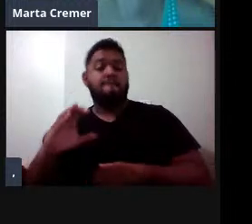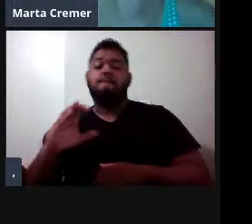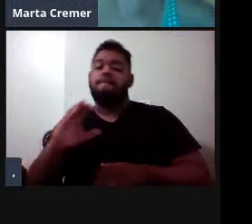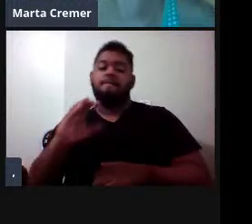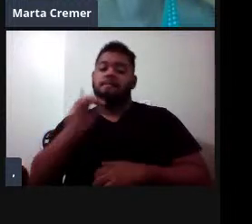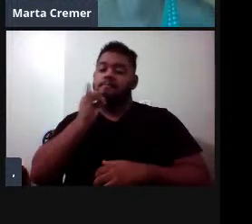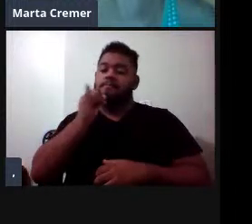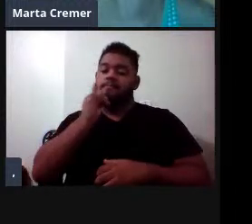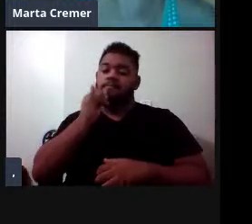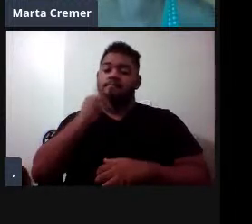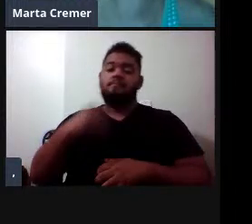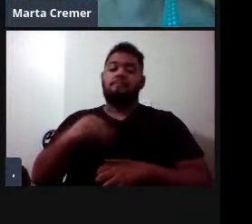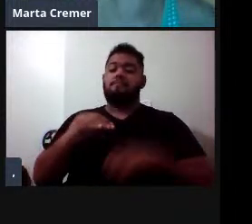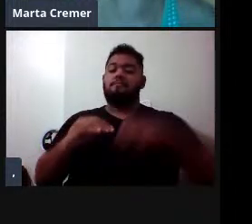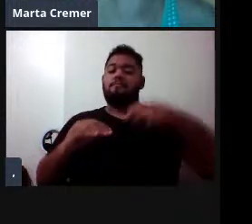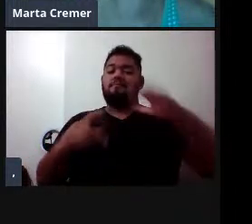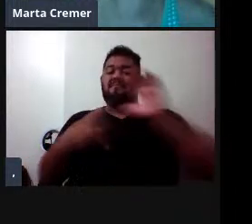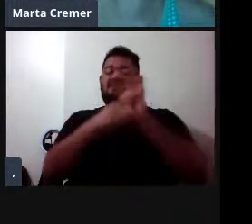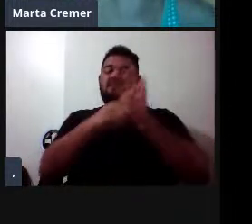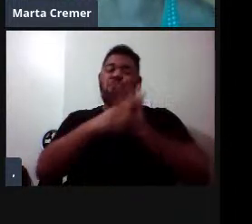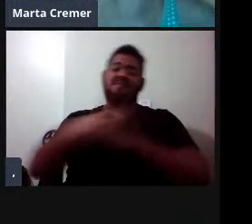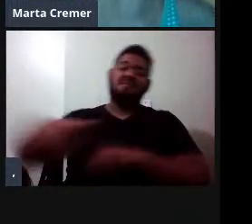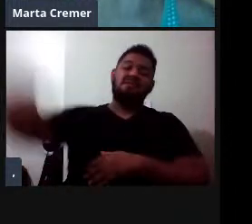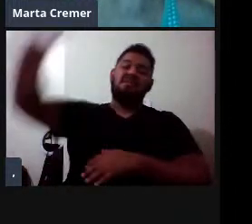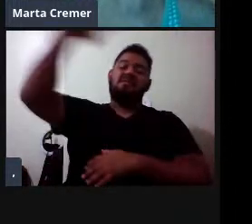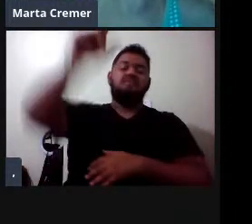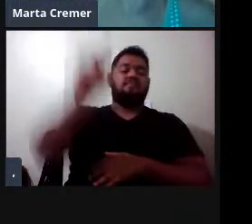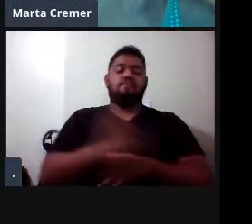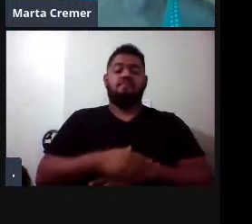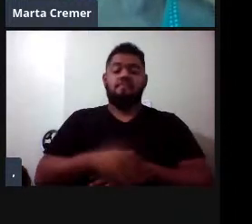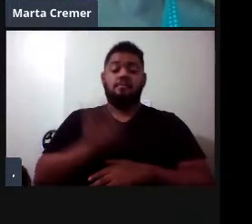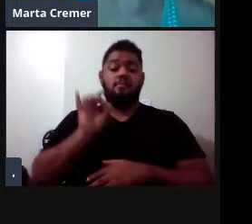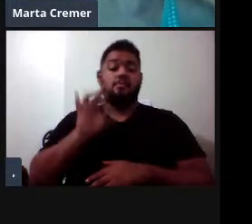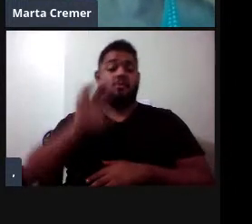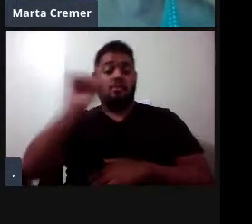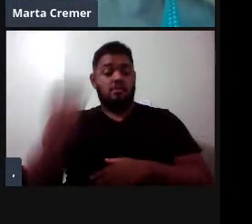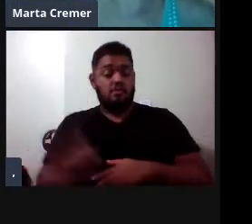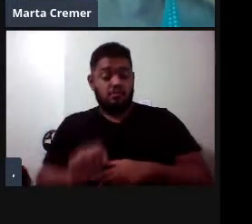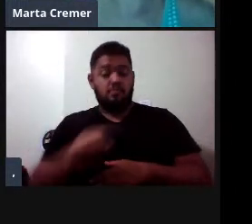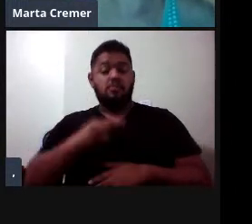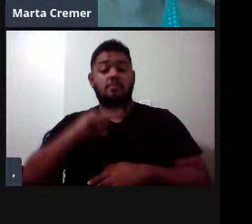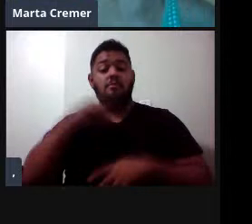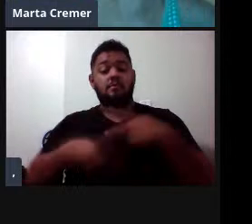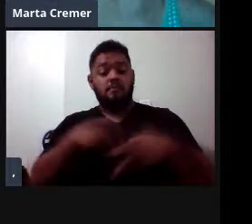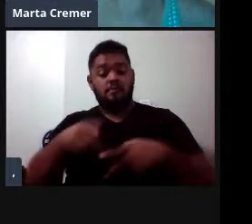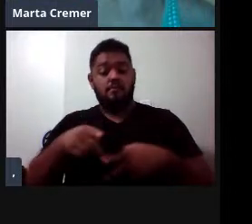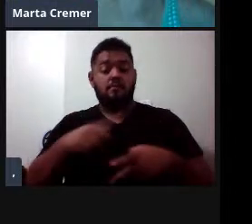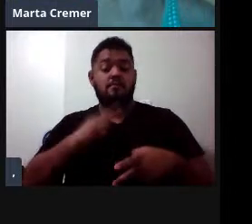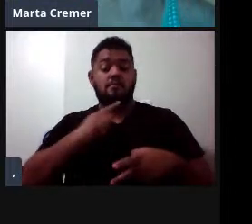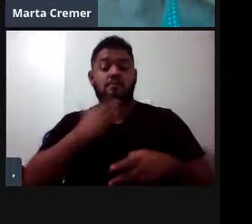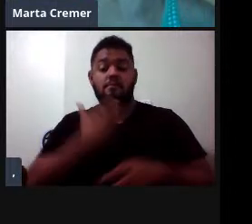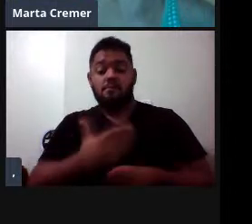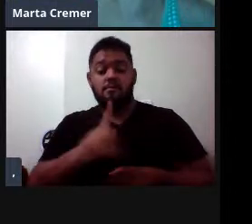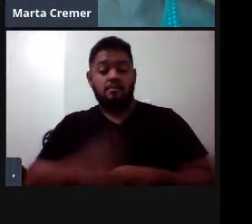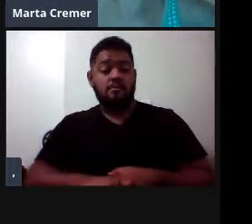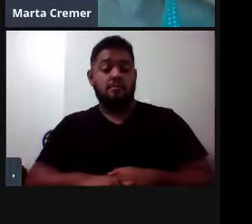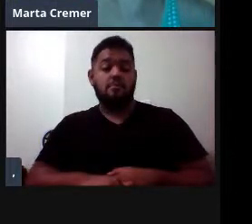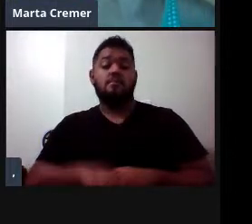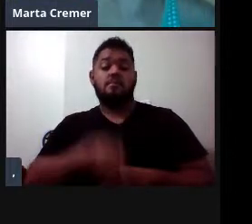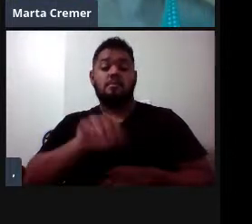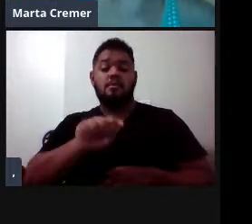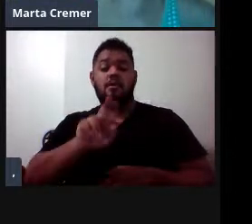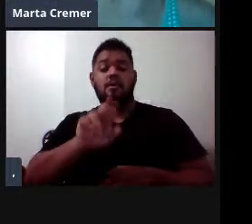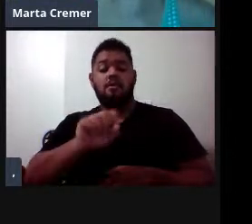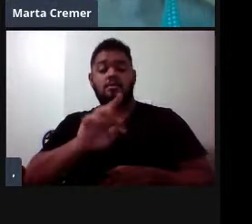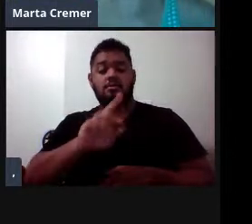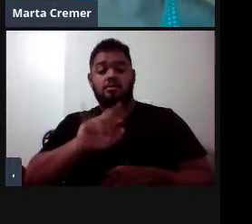mais tropicais aqui da costa brasileira, no Atlântico, né. Então, a gente tem a população, a espécie, né, que é o Belen australis, a Franca do